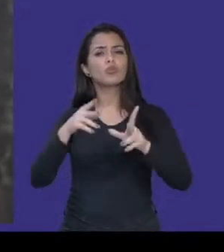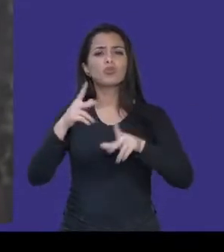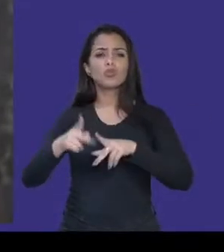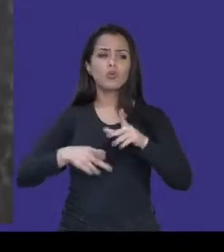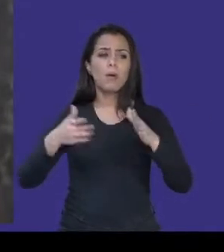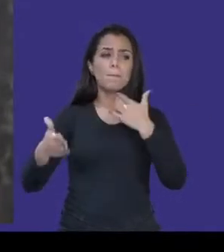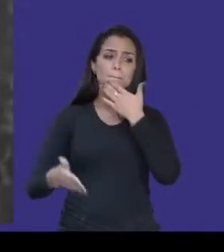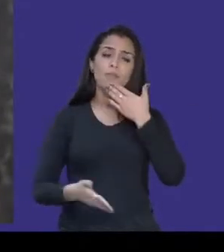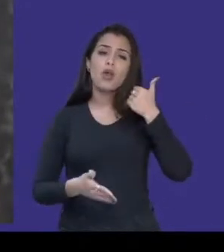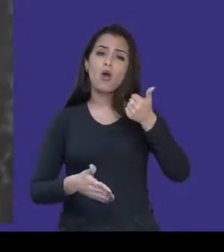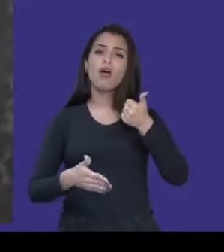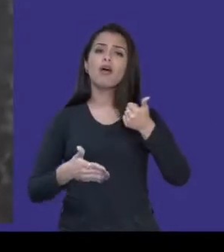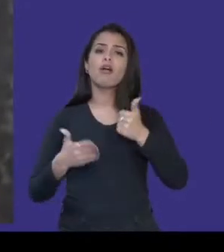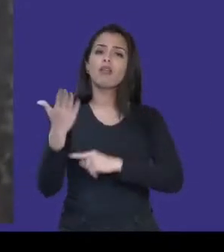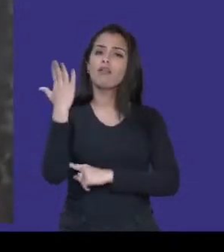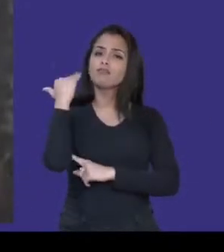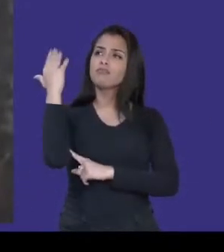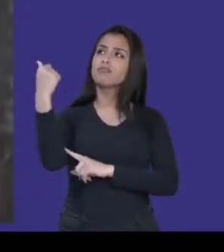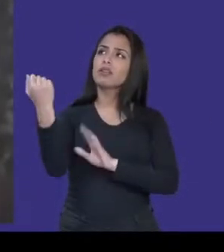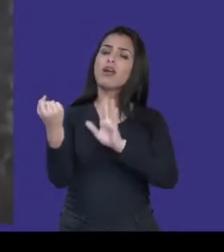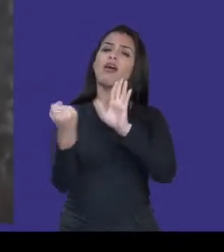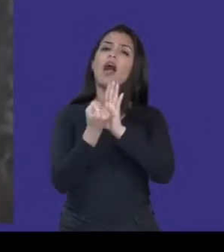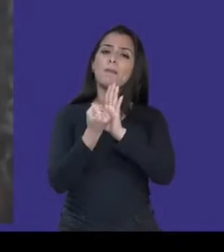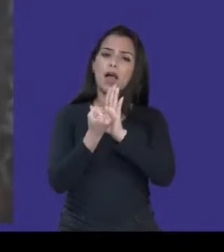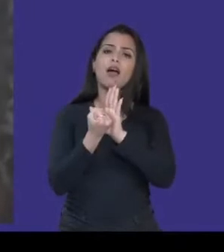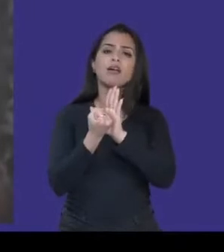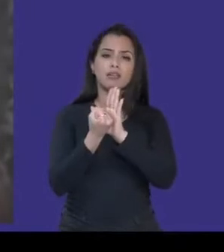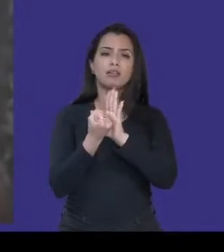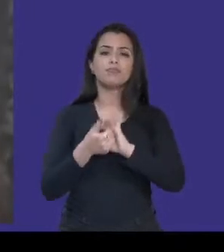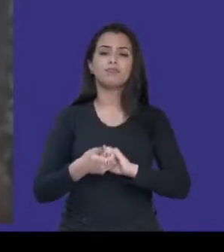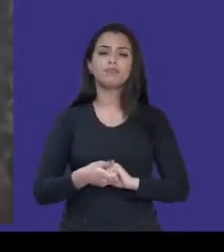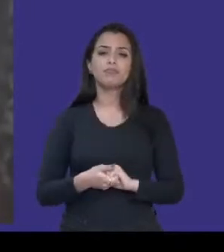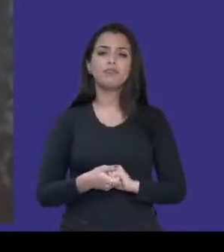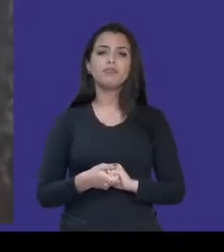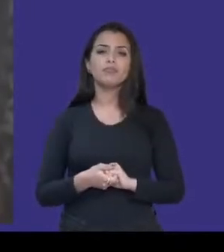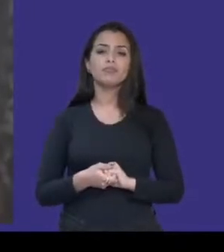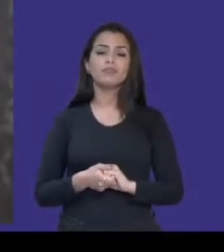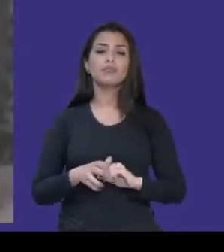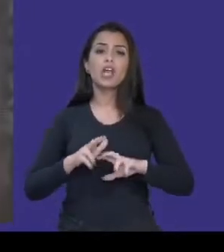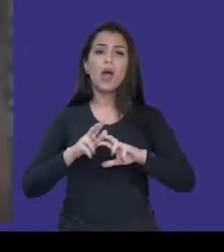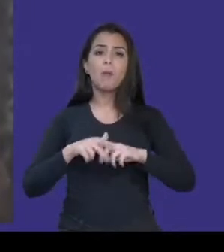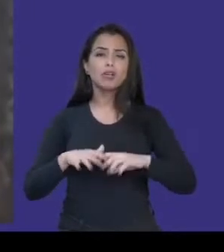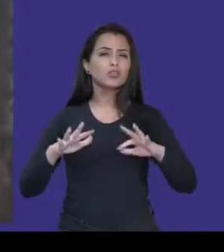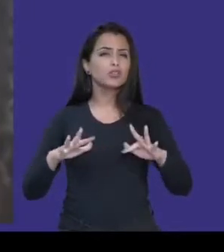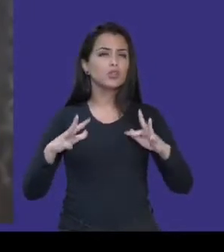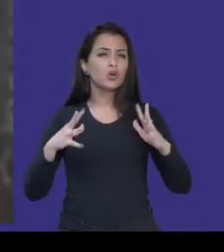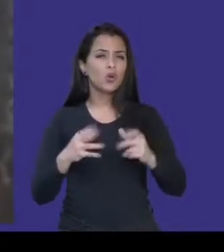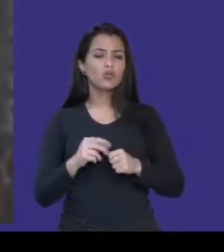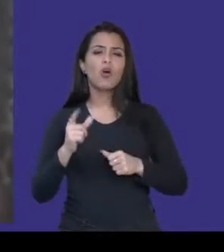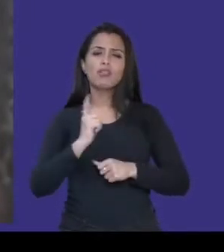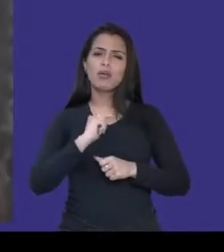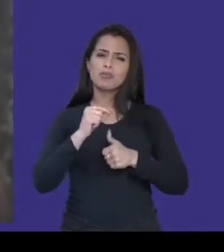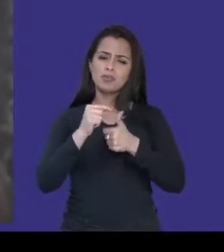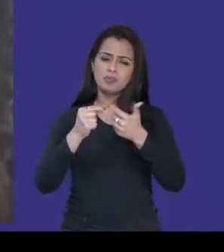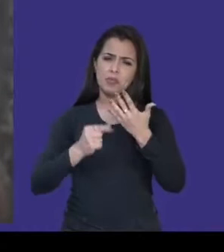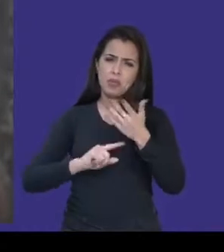angariar novos fãs e seguidores e porque não apoiadores, né? Por isso tudo e mais, falar sobre podcast